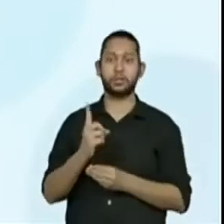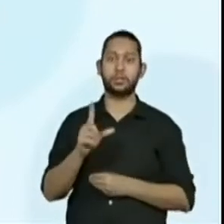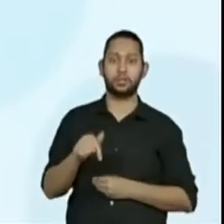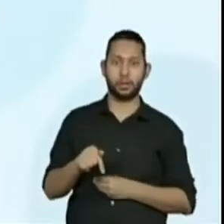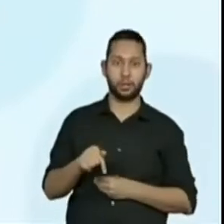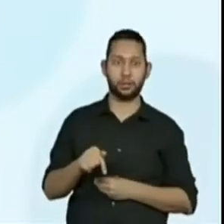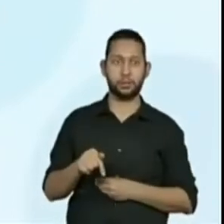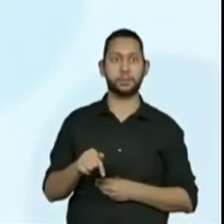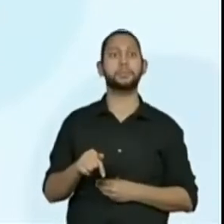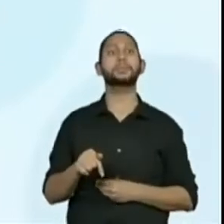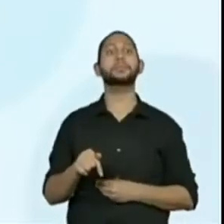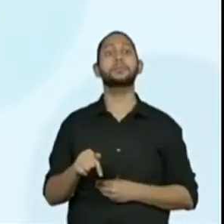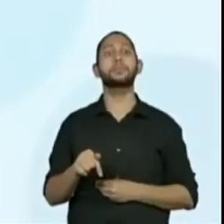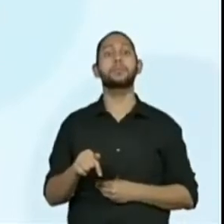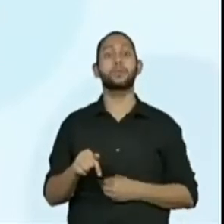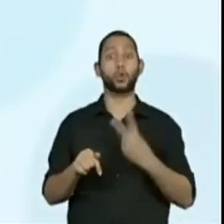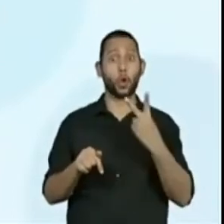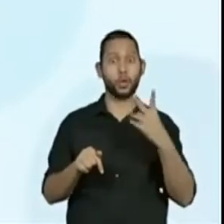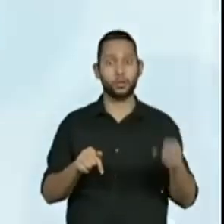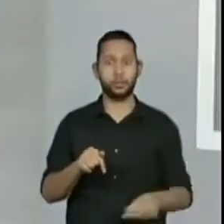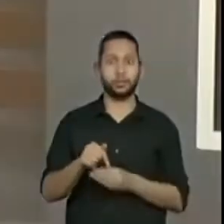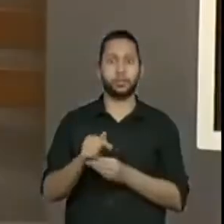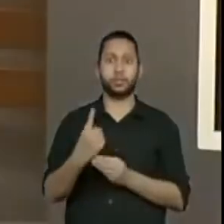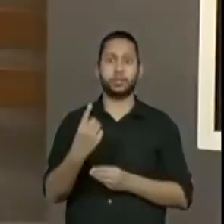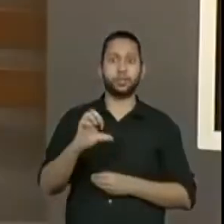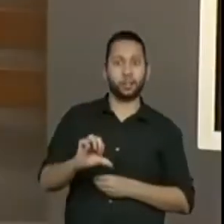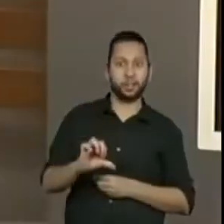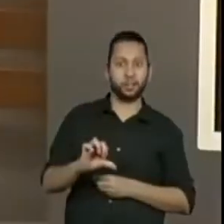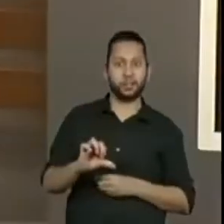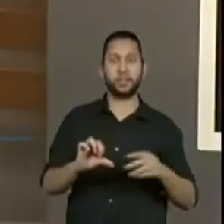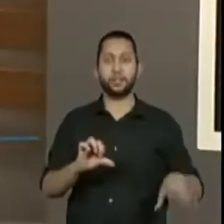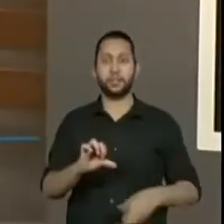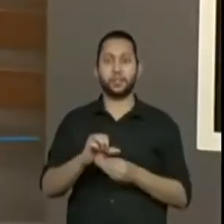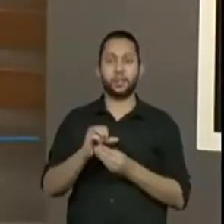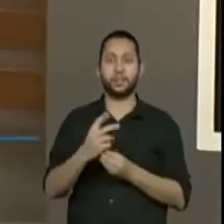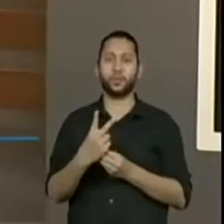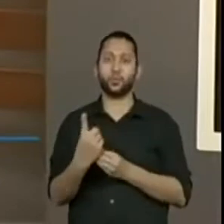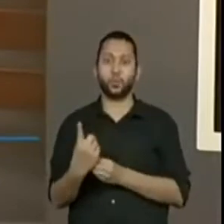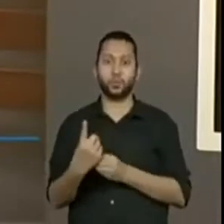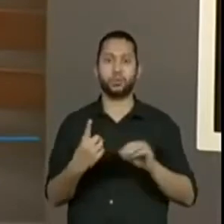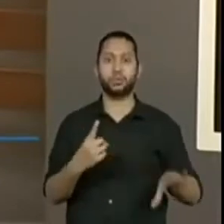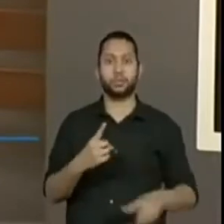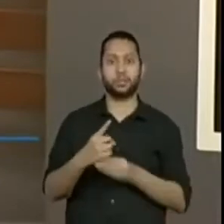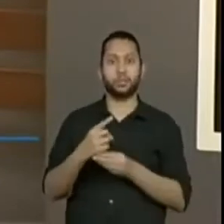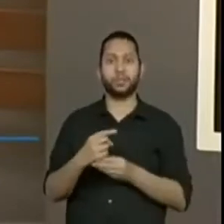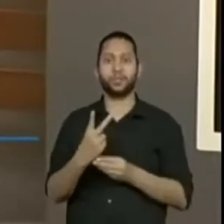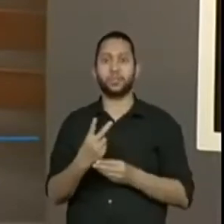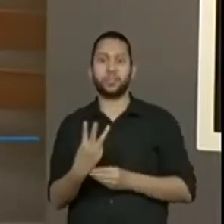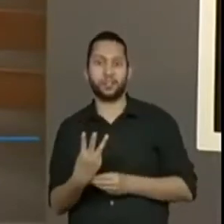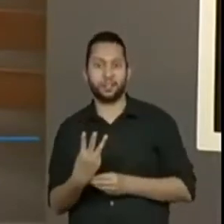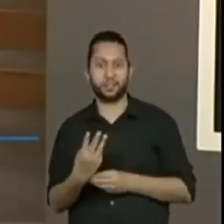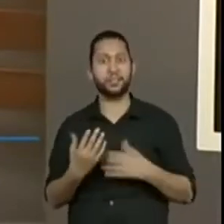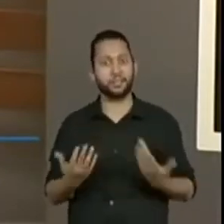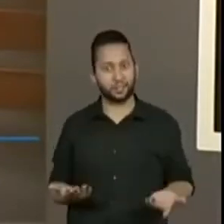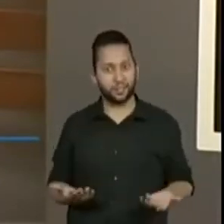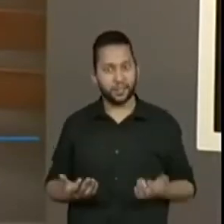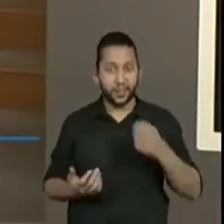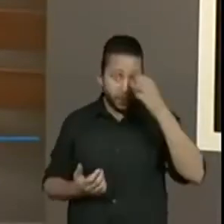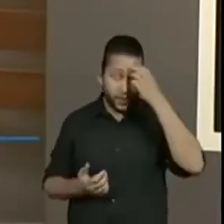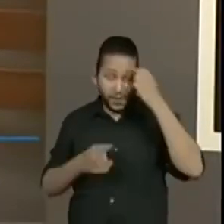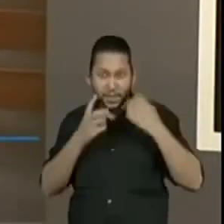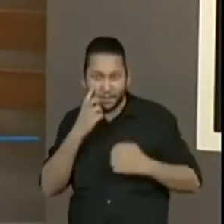sequência de números, é necessário que primeiro você compreenda a regularidade.